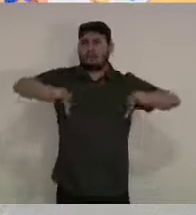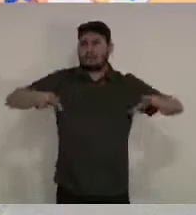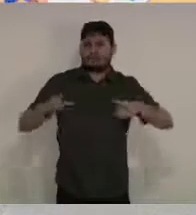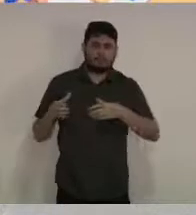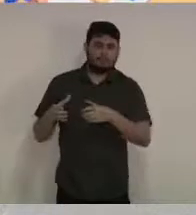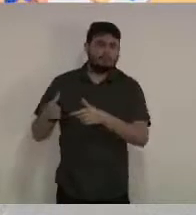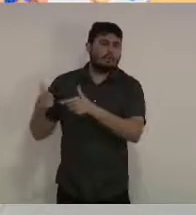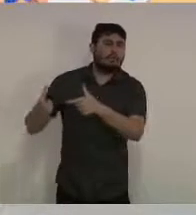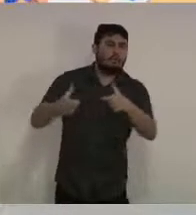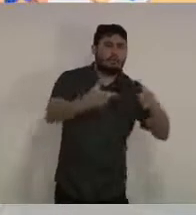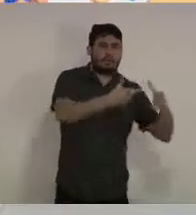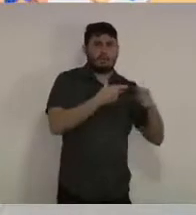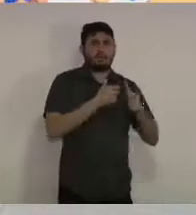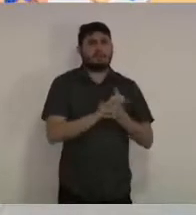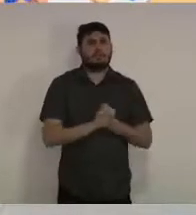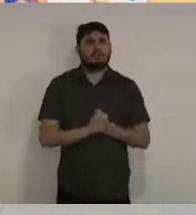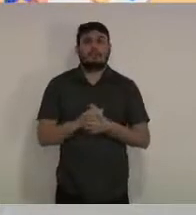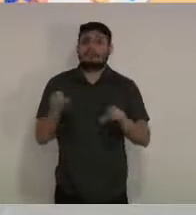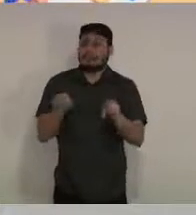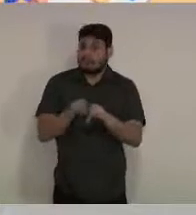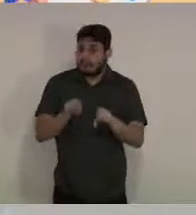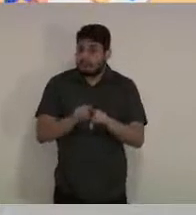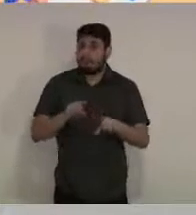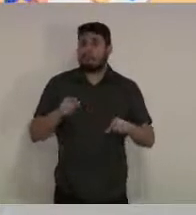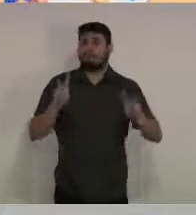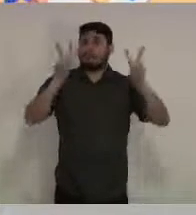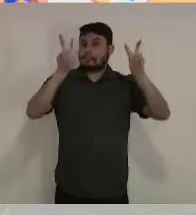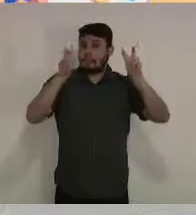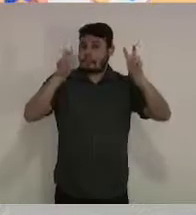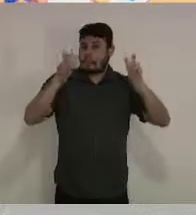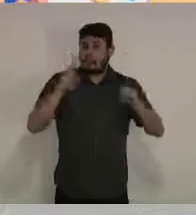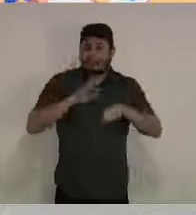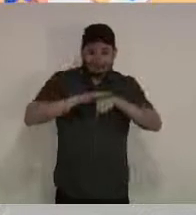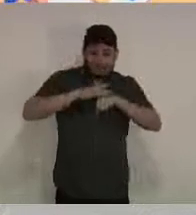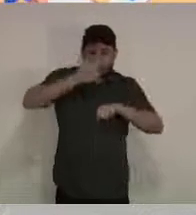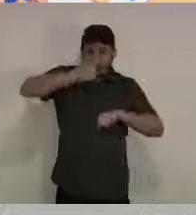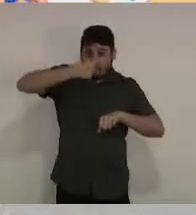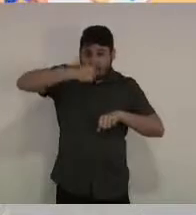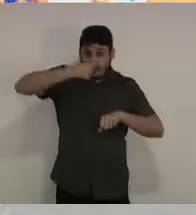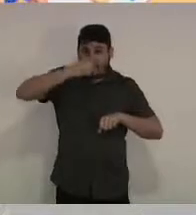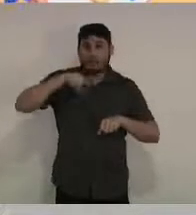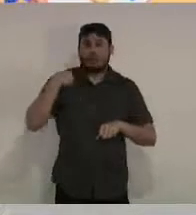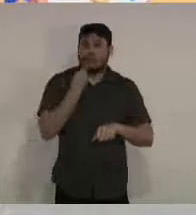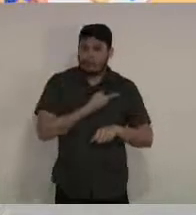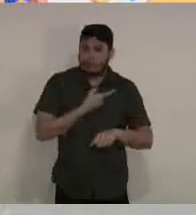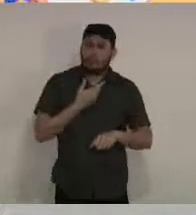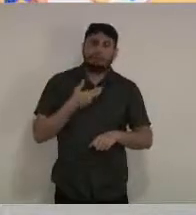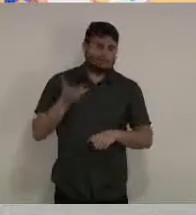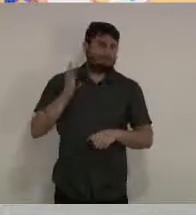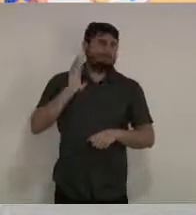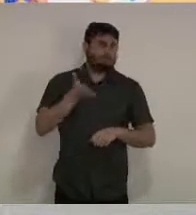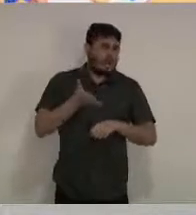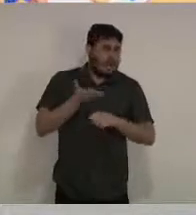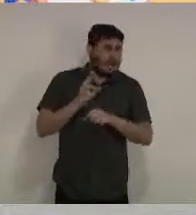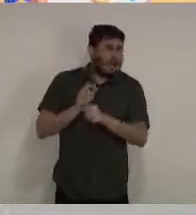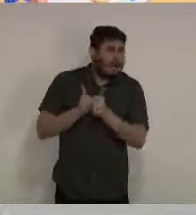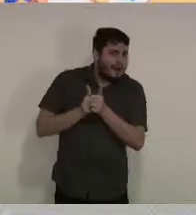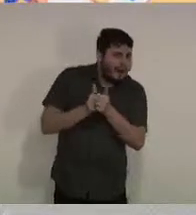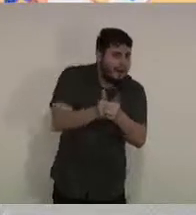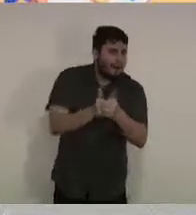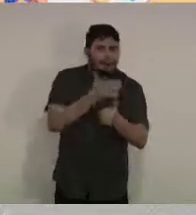gripais, um ponto muito importante, é que nós temos monitorado todos os sintomáticos respiratórios no município, de forma